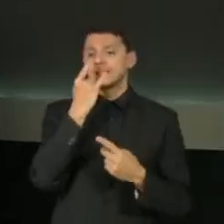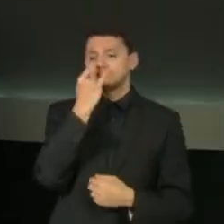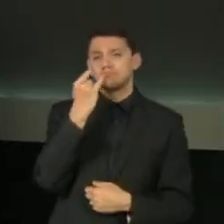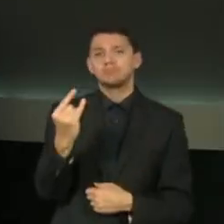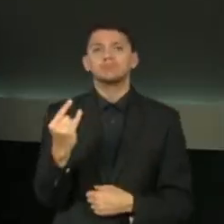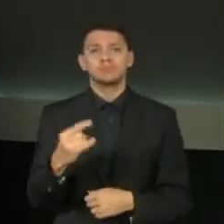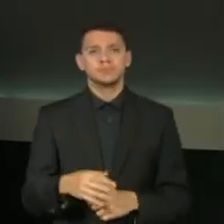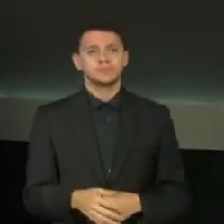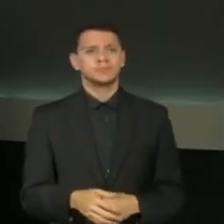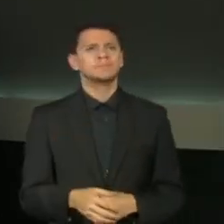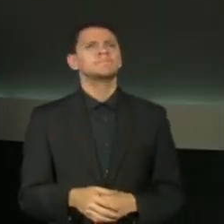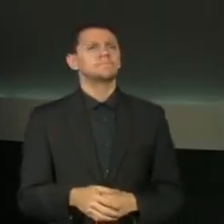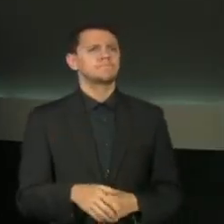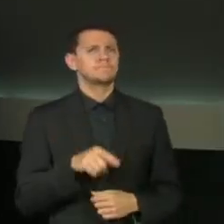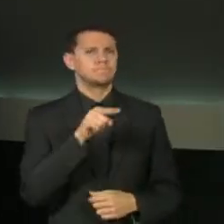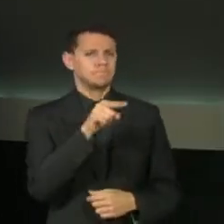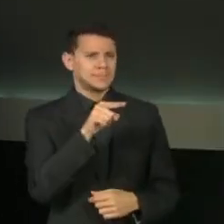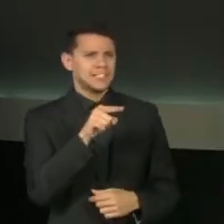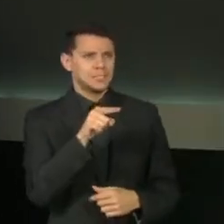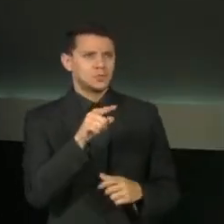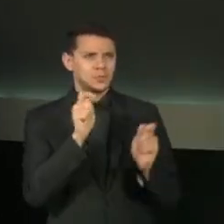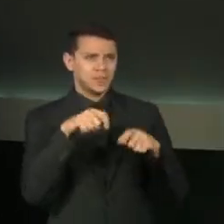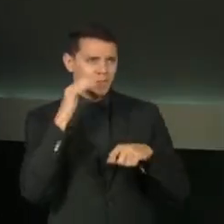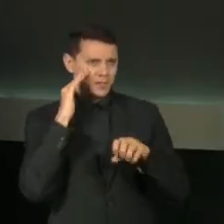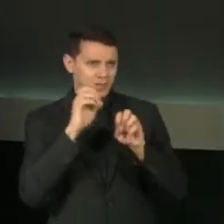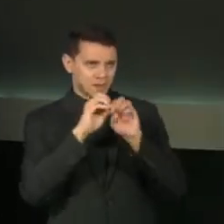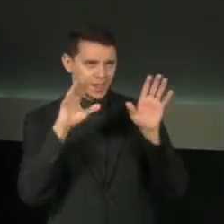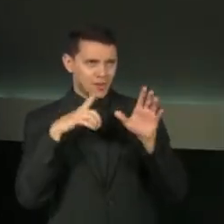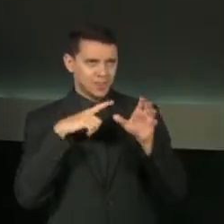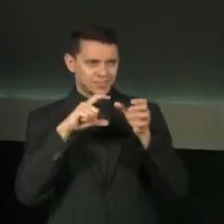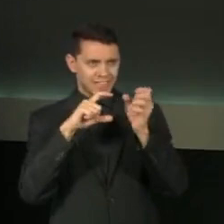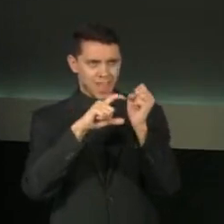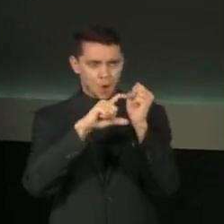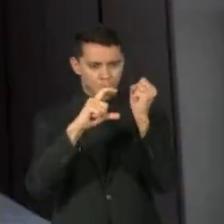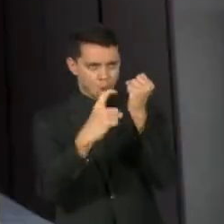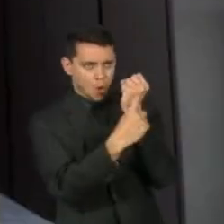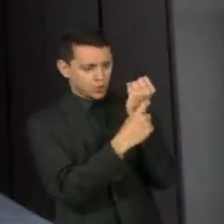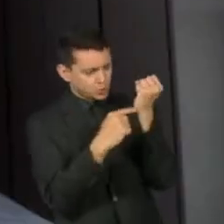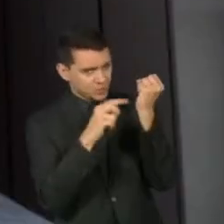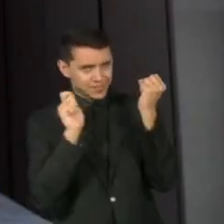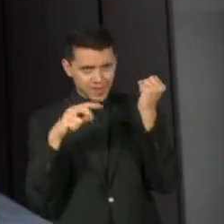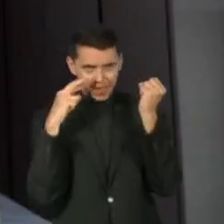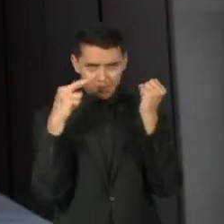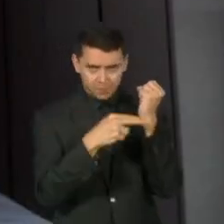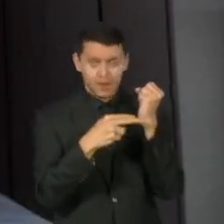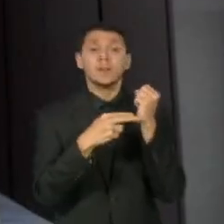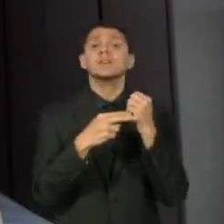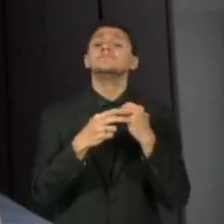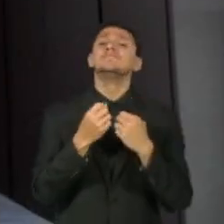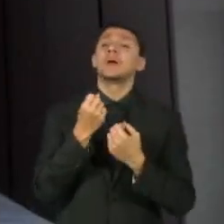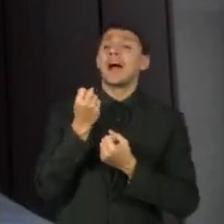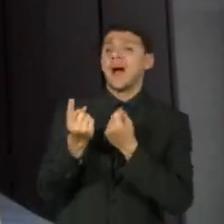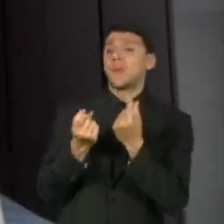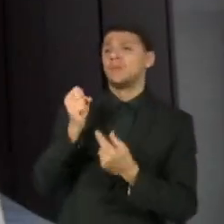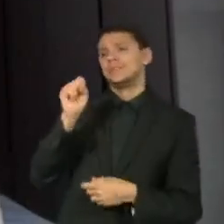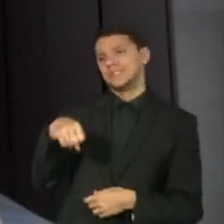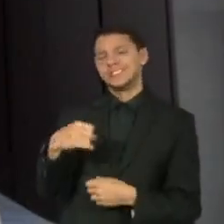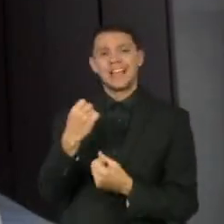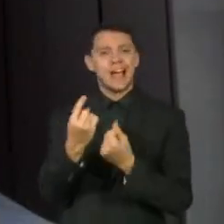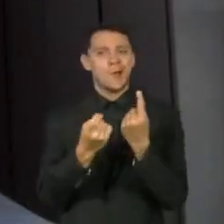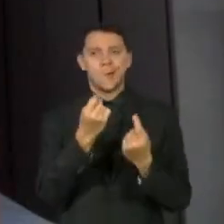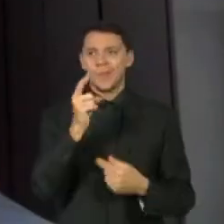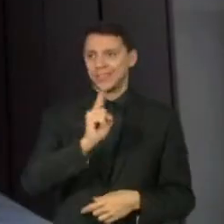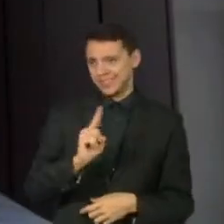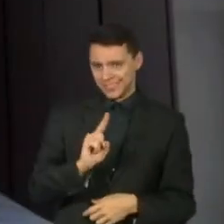Isso fica explícito relacionado nos rótulos desses alimentos? Em parte sim, em parte não. Por que que eu te